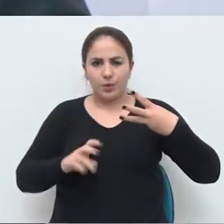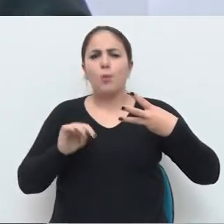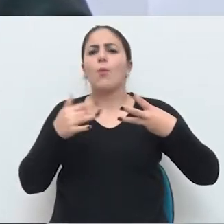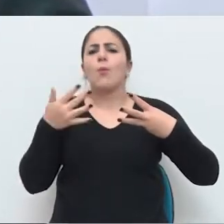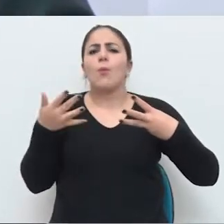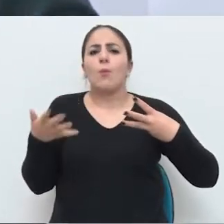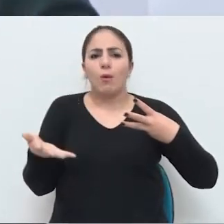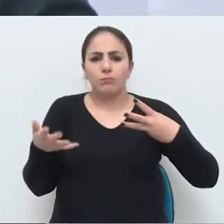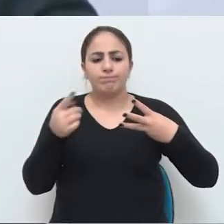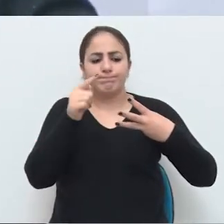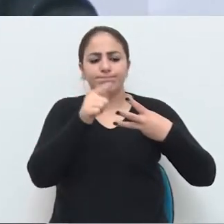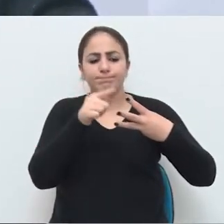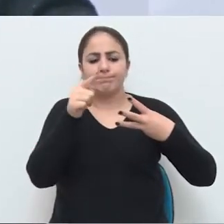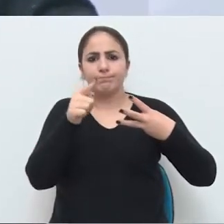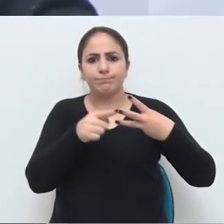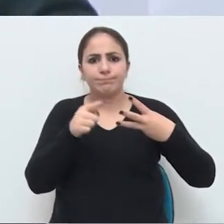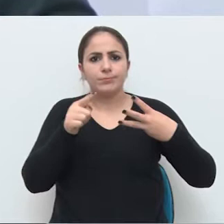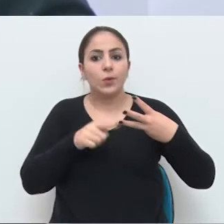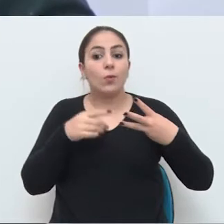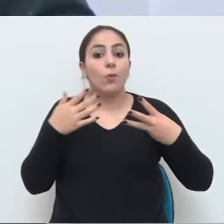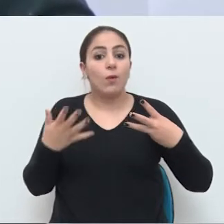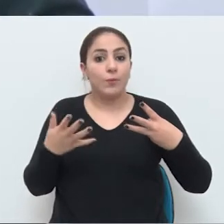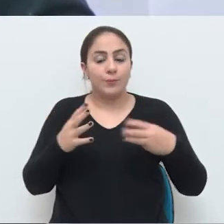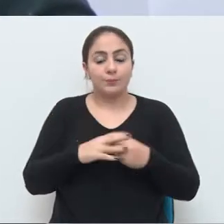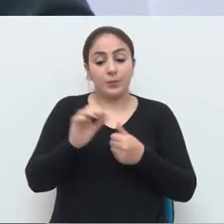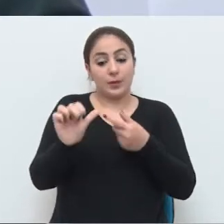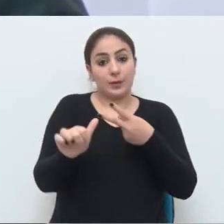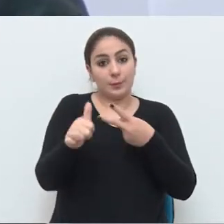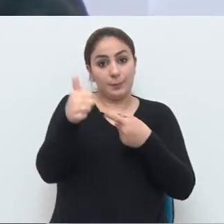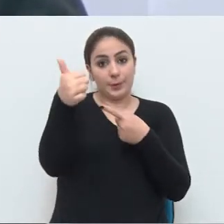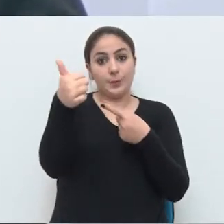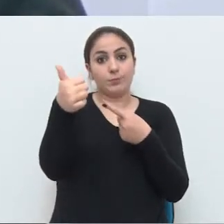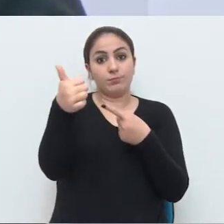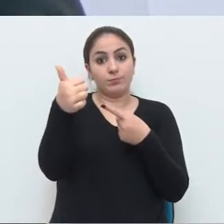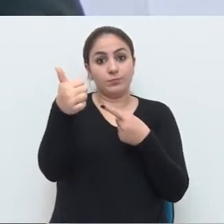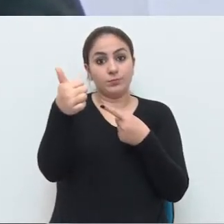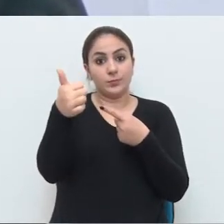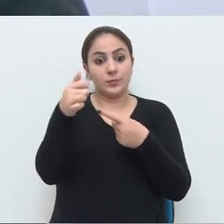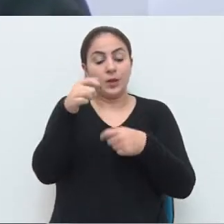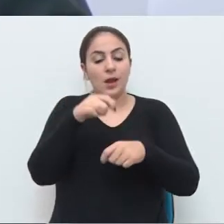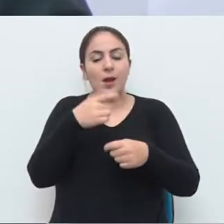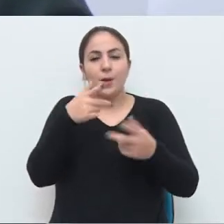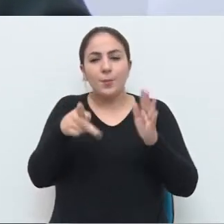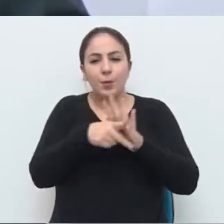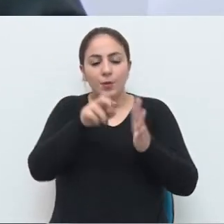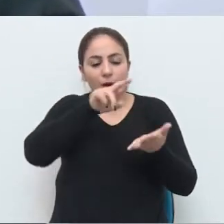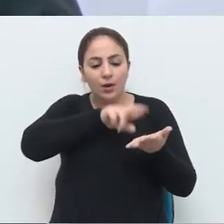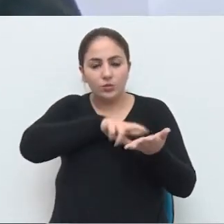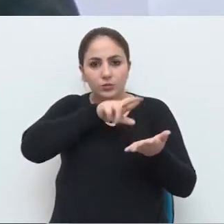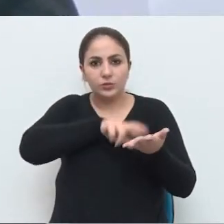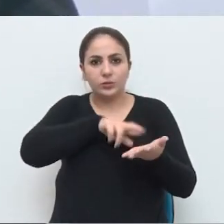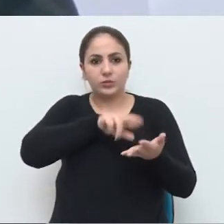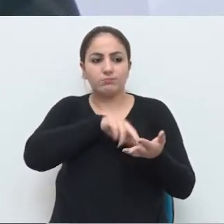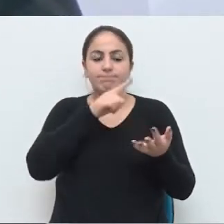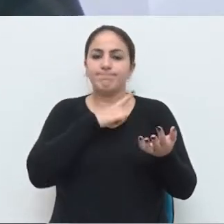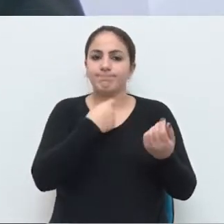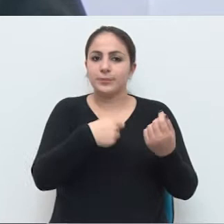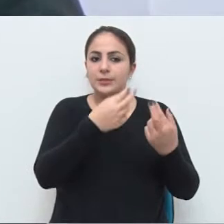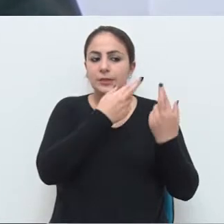E quais seriam esses itens? Primeiro, um termo de responsabilidade